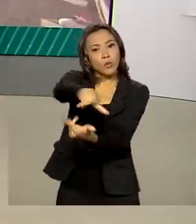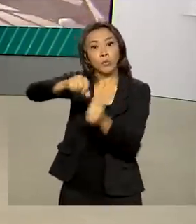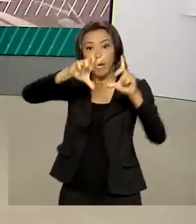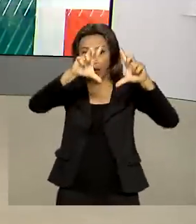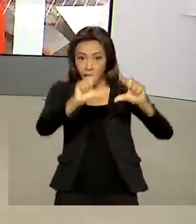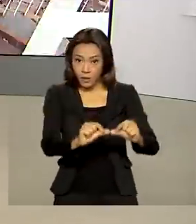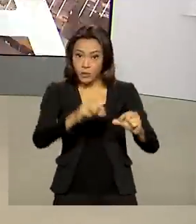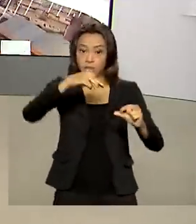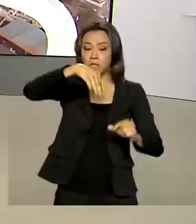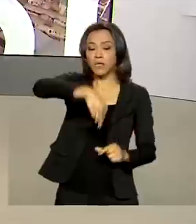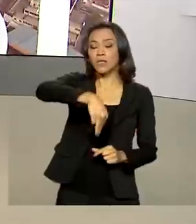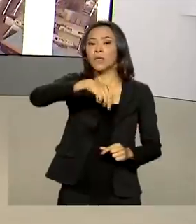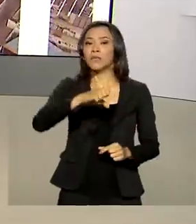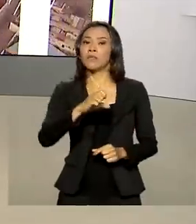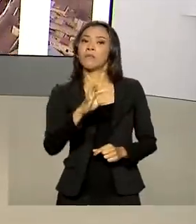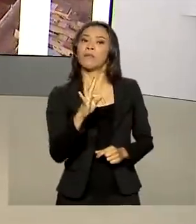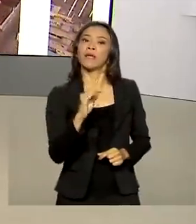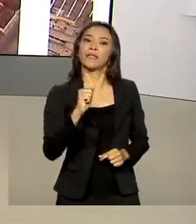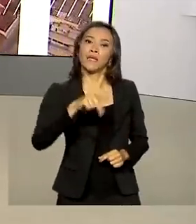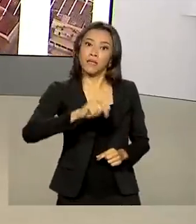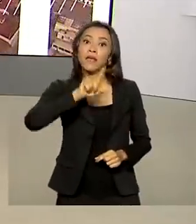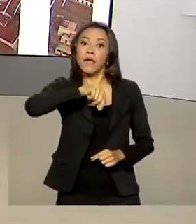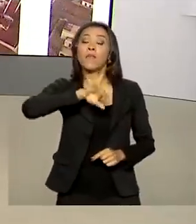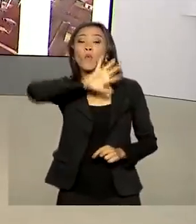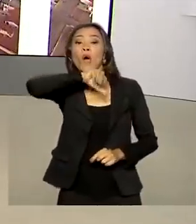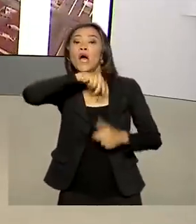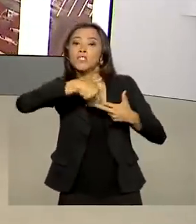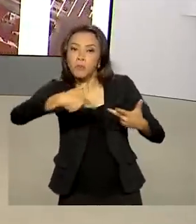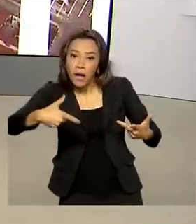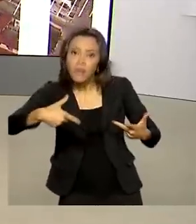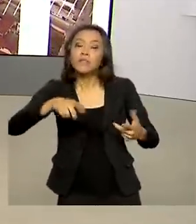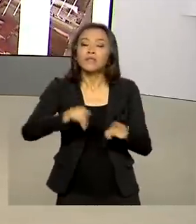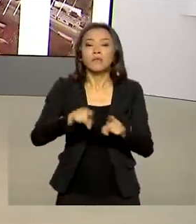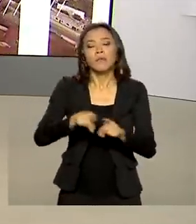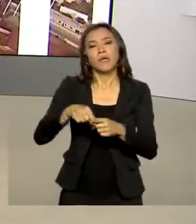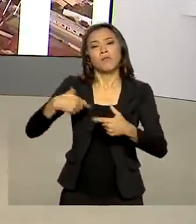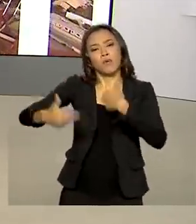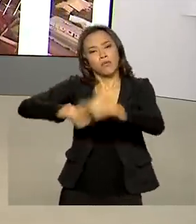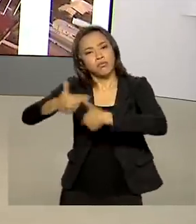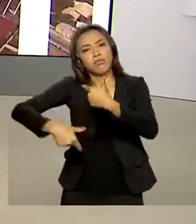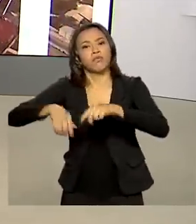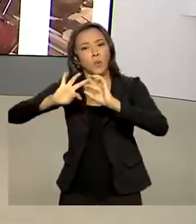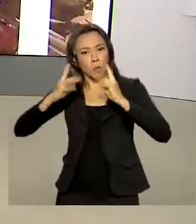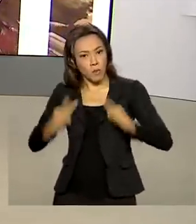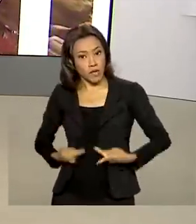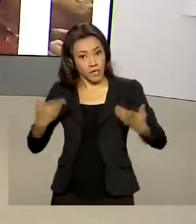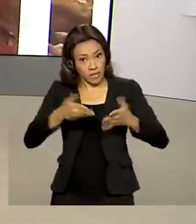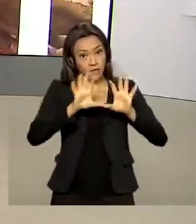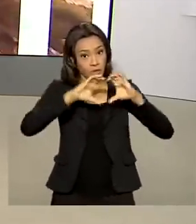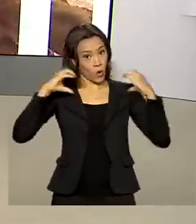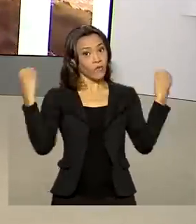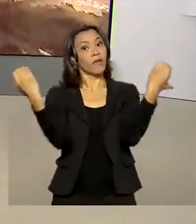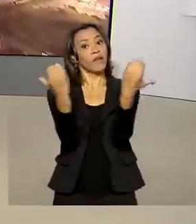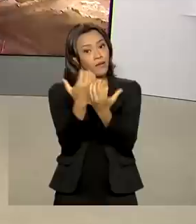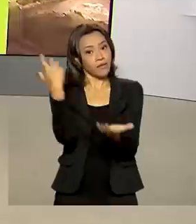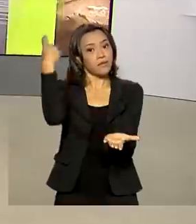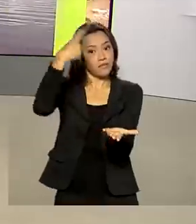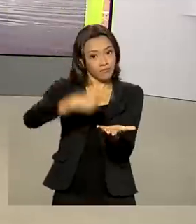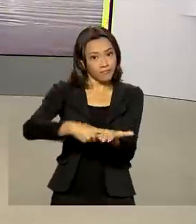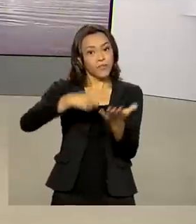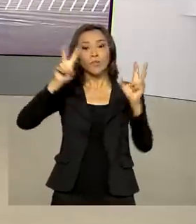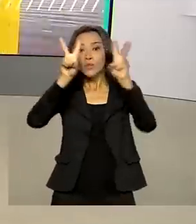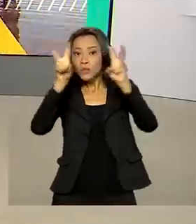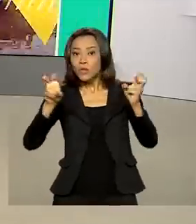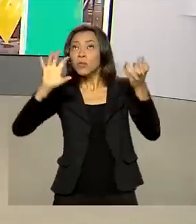de metano, um gás produzido por animais e também em atividades humanas. A adesão ocorreu durante a COP26, Conferência das Nações Unidas sobre